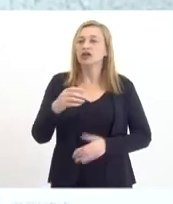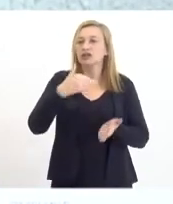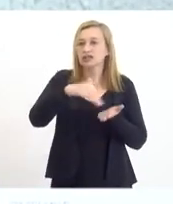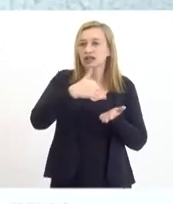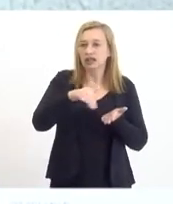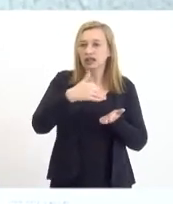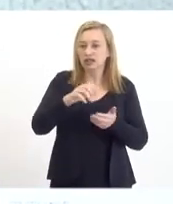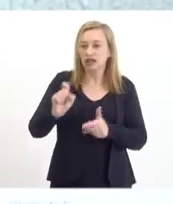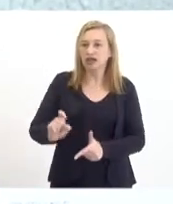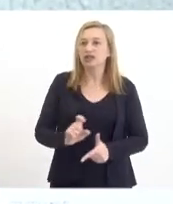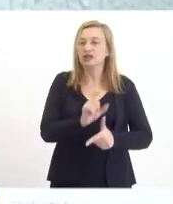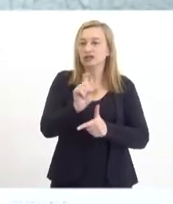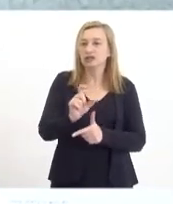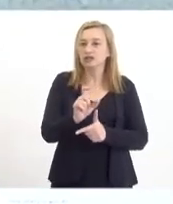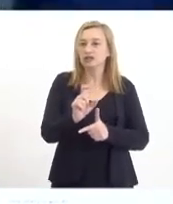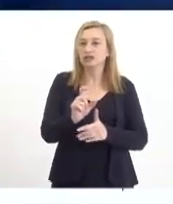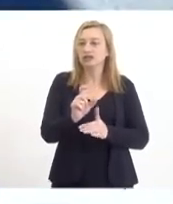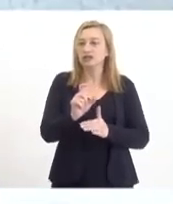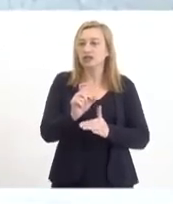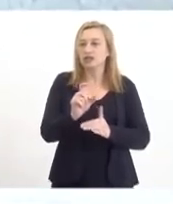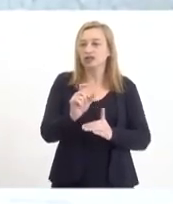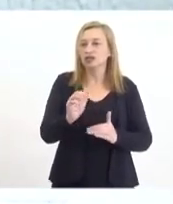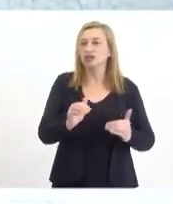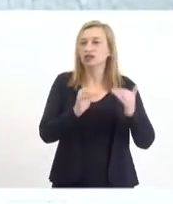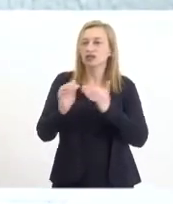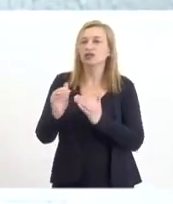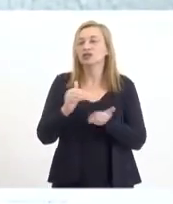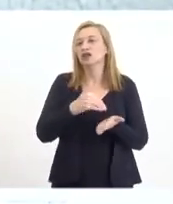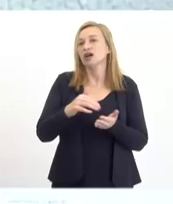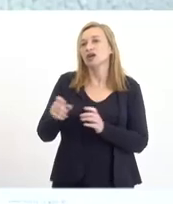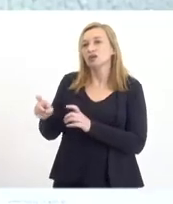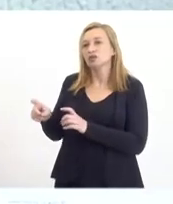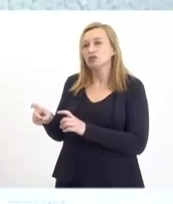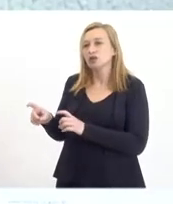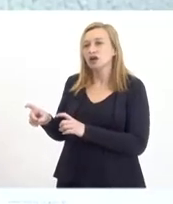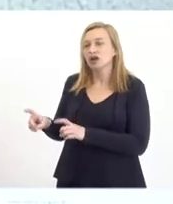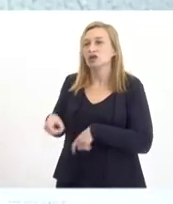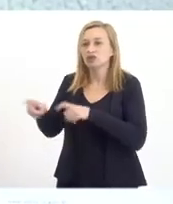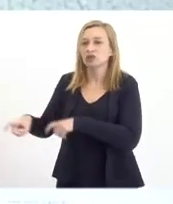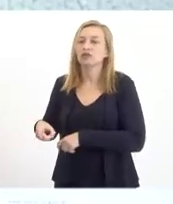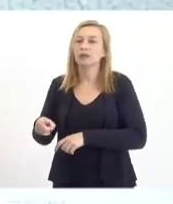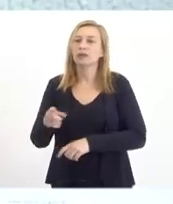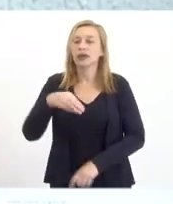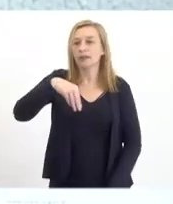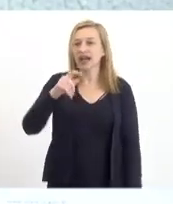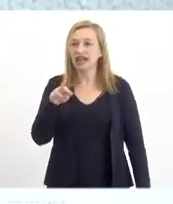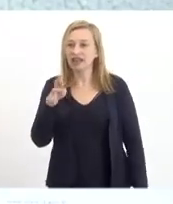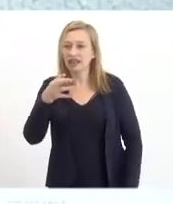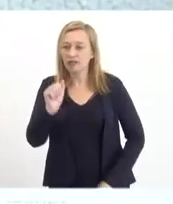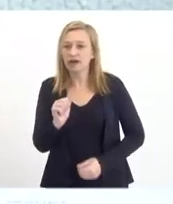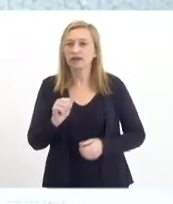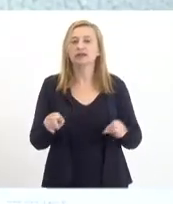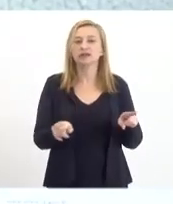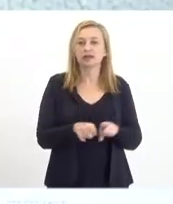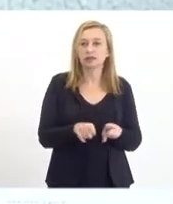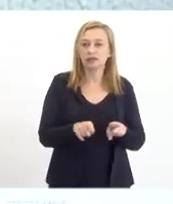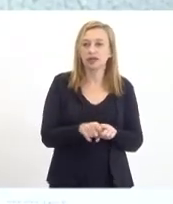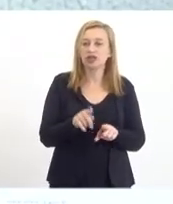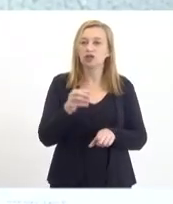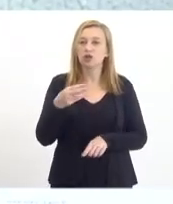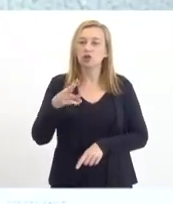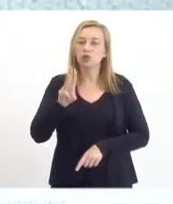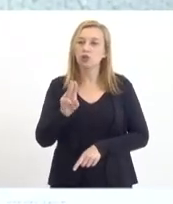-executivo da Associação Comercial, Industrial e Agropastoril de Mangaratiba, saudar o Wilson